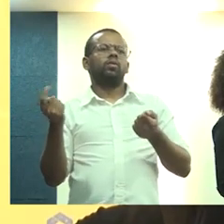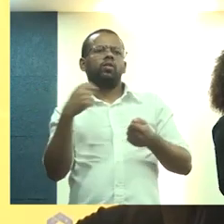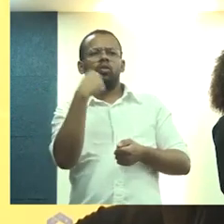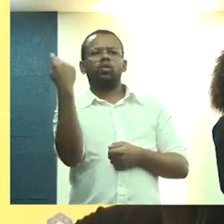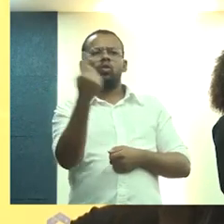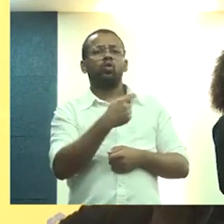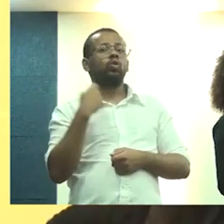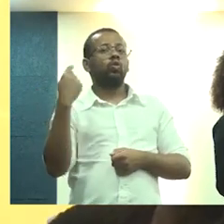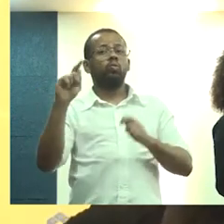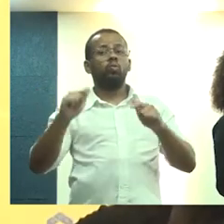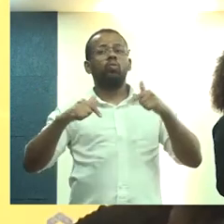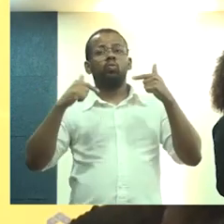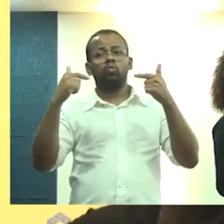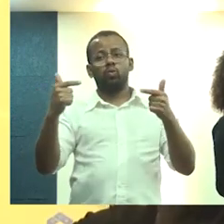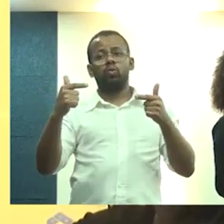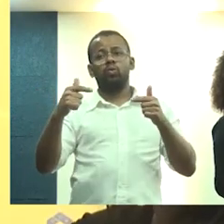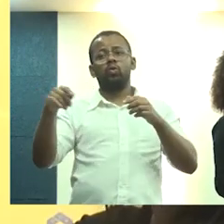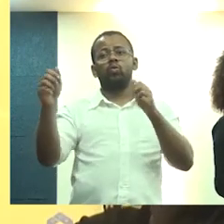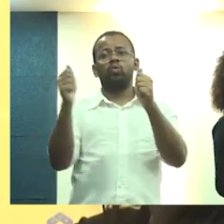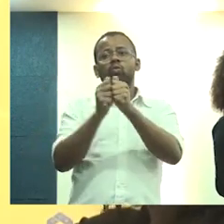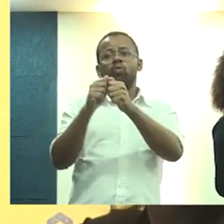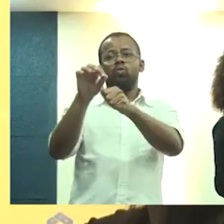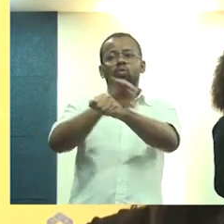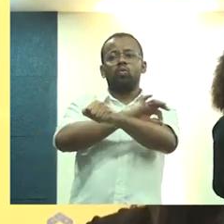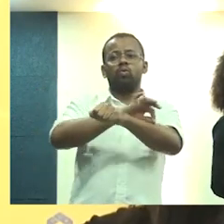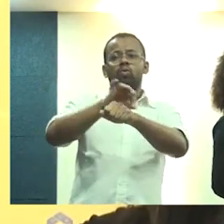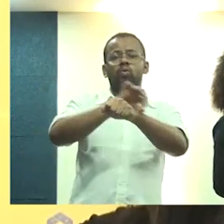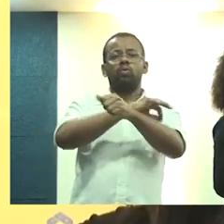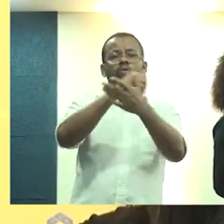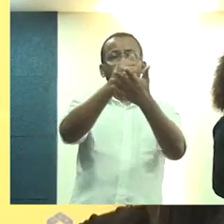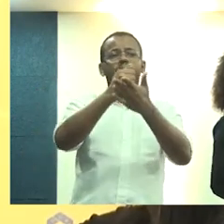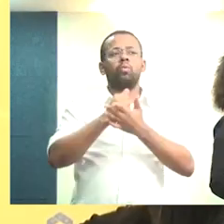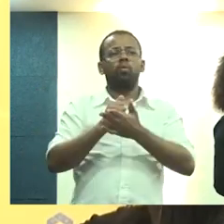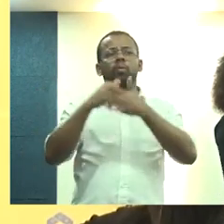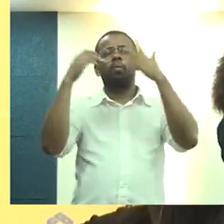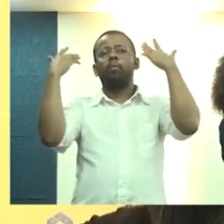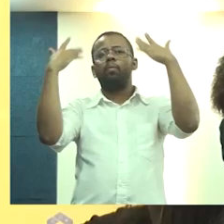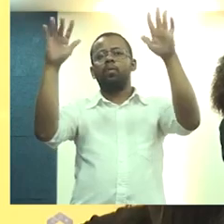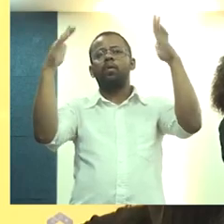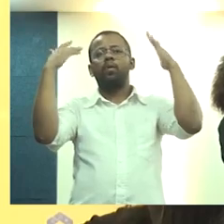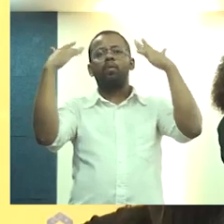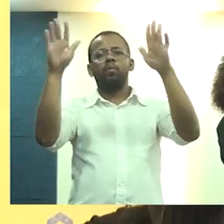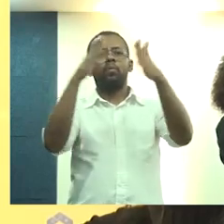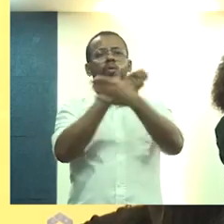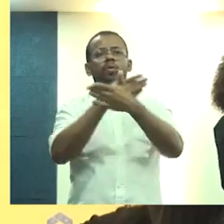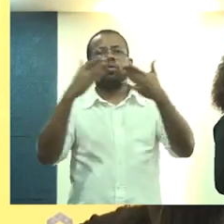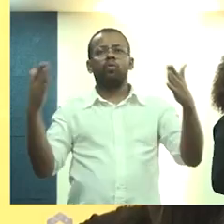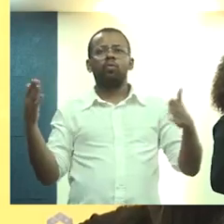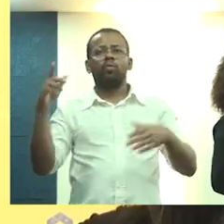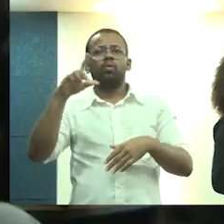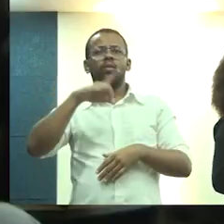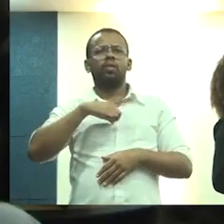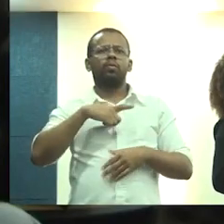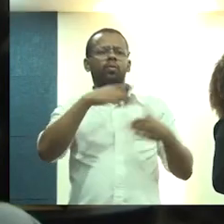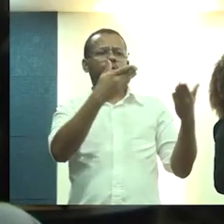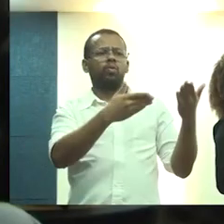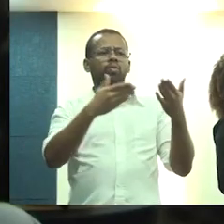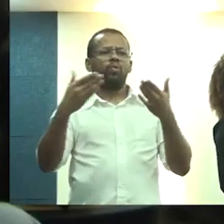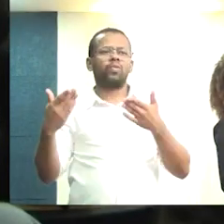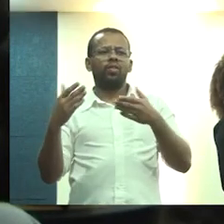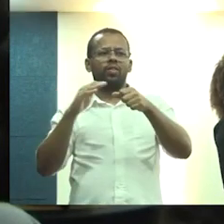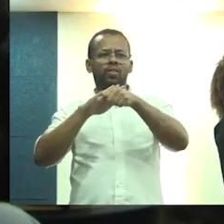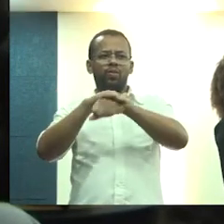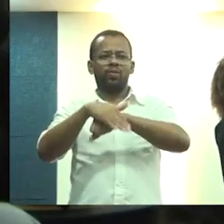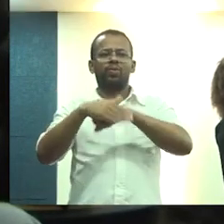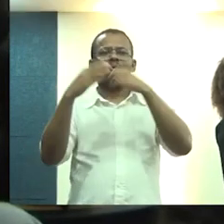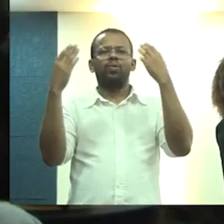e a gente só pode enfrentar com arquitetos que nos ajudam. Então, parabéns. Muito obrigado por o convite de estar